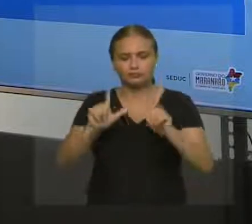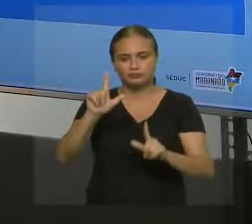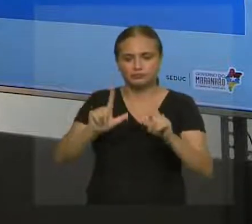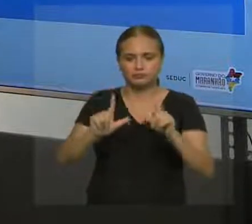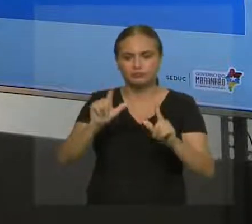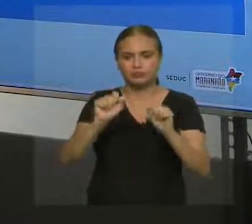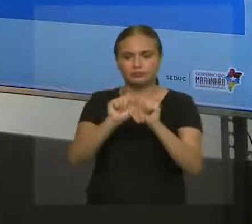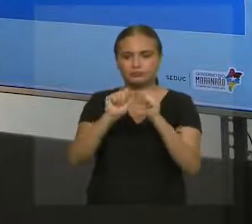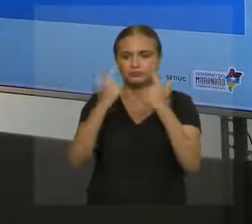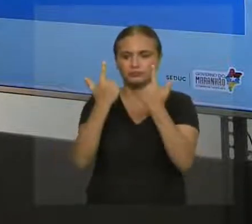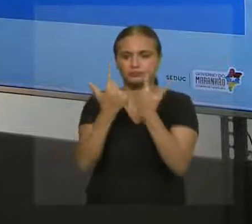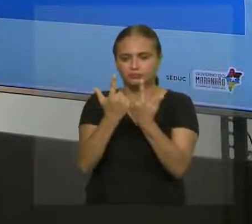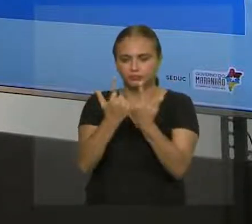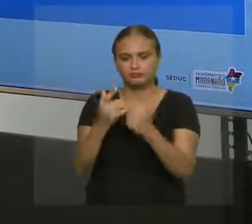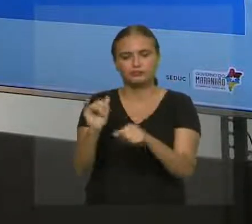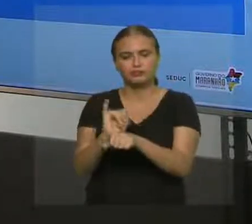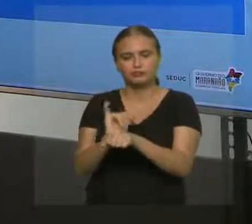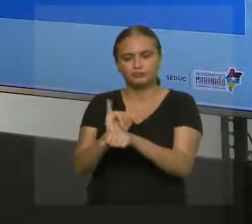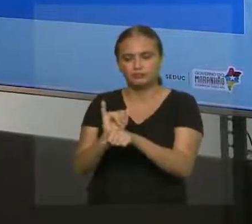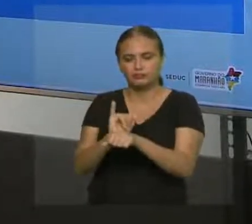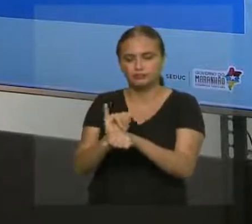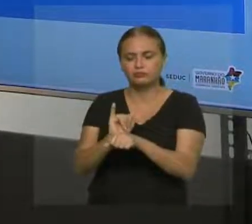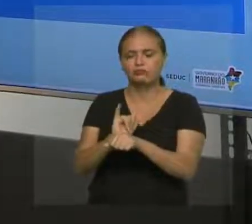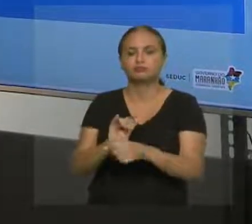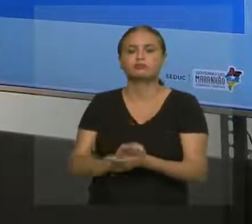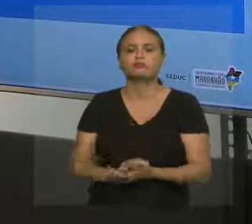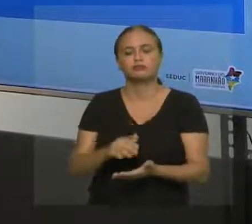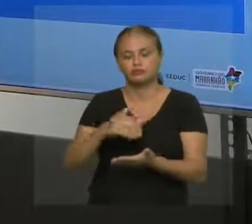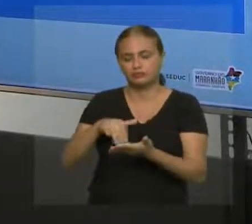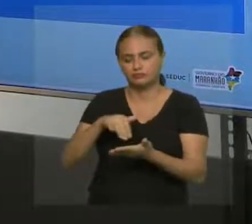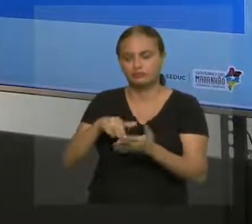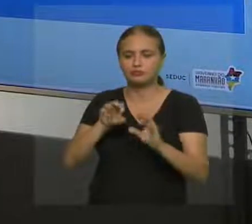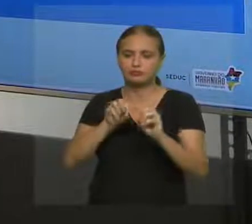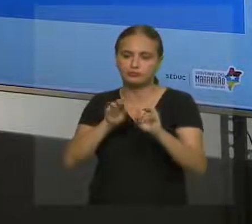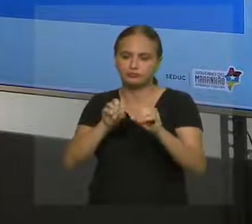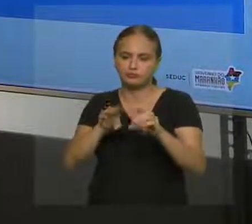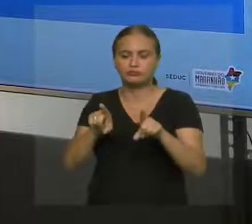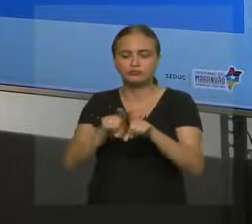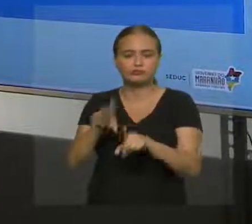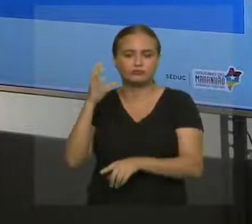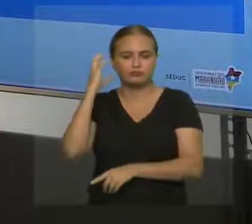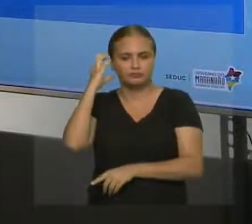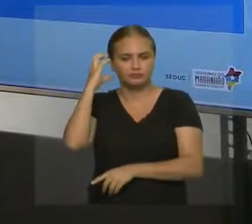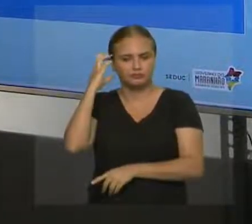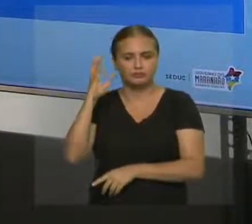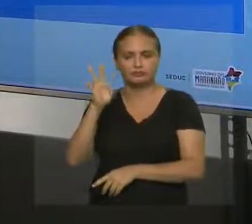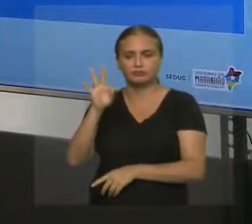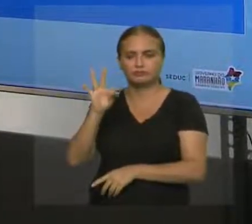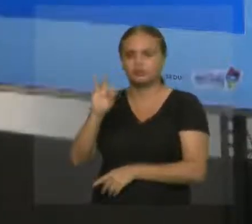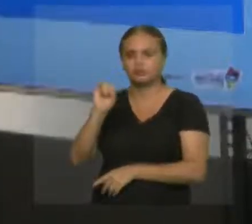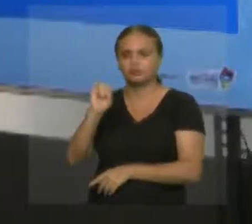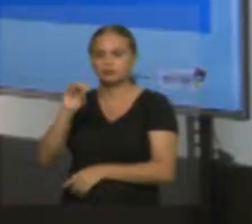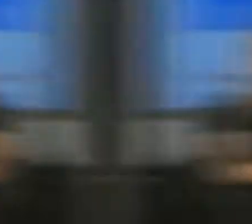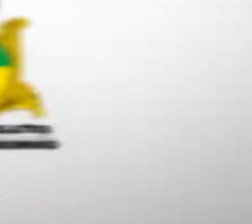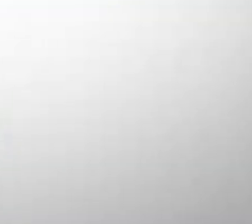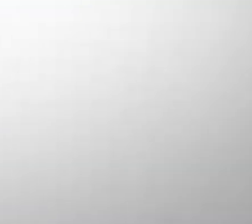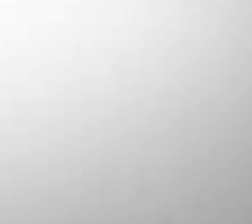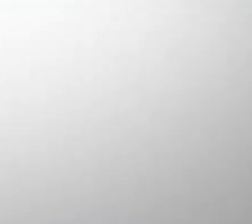e nos canais do YouTube da TV Seduc, TV Governo do Estado e Rádio Timbira. Ok? Fique em casa e fique com Deus.